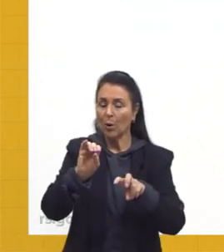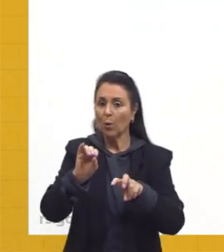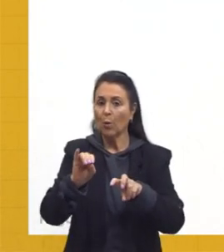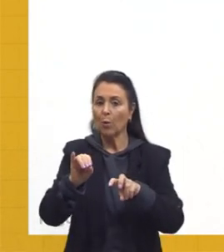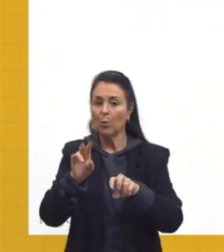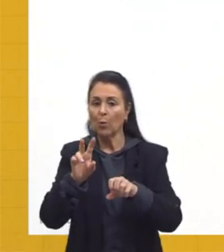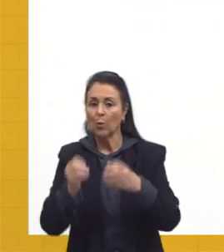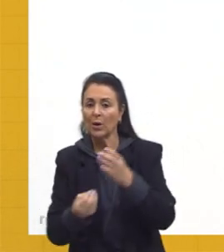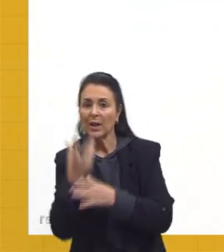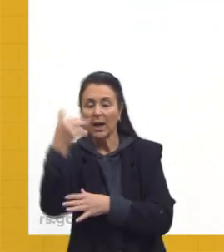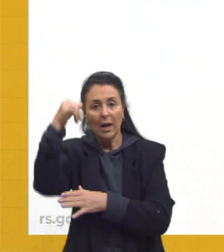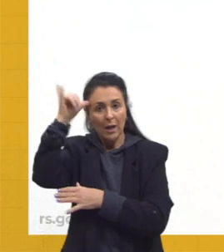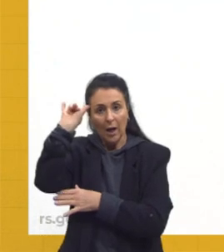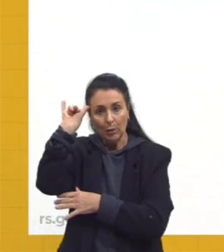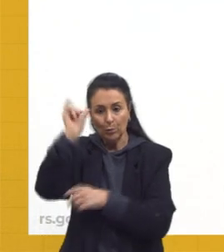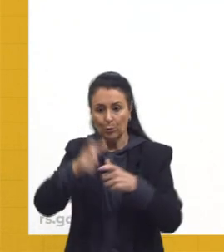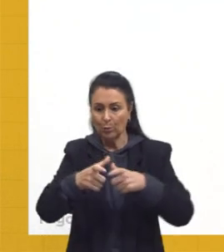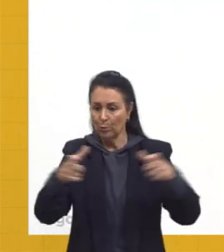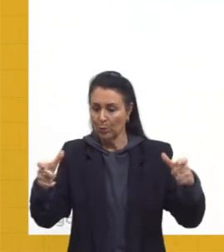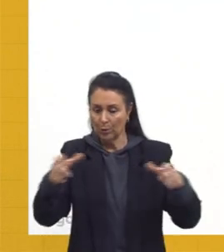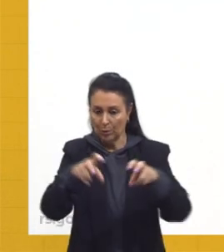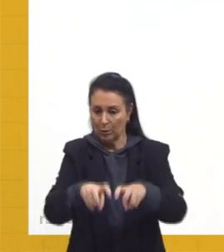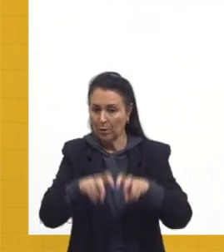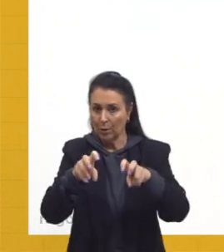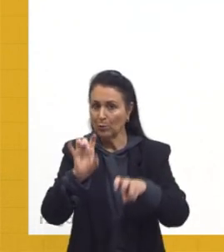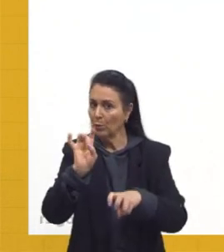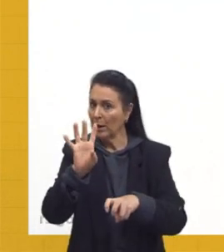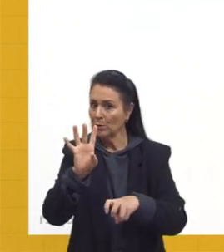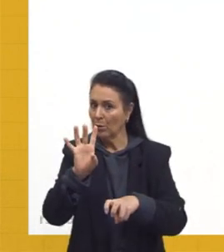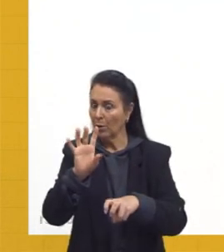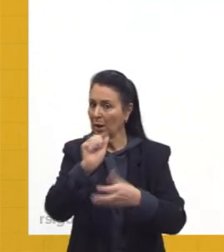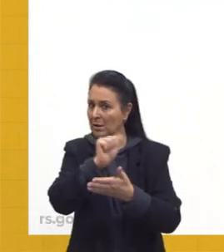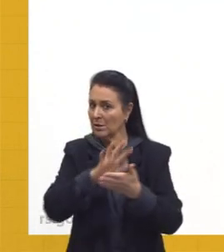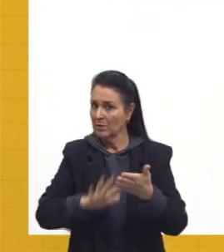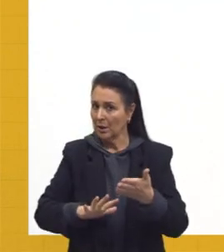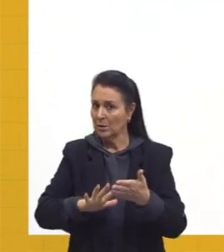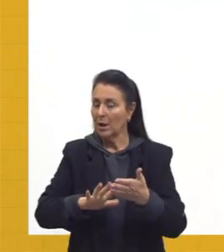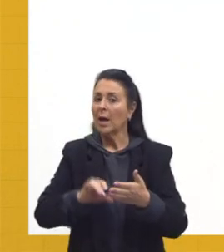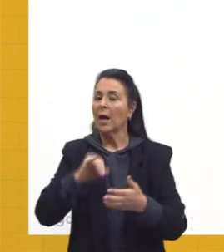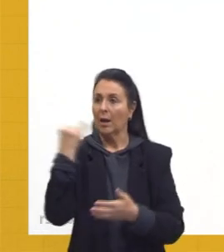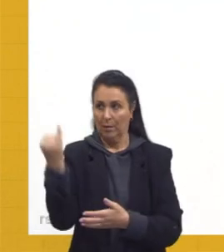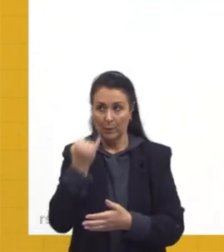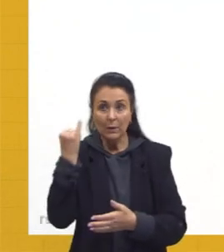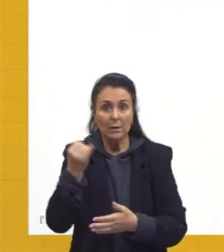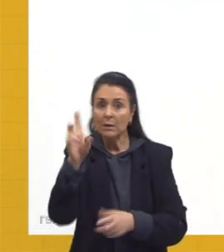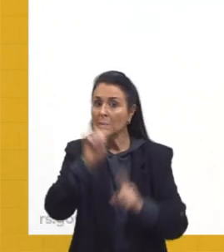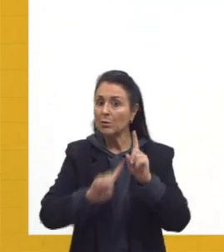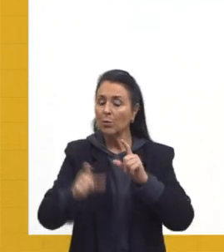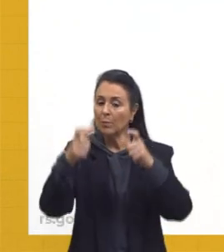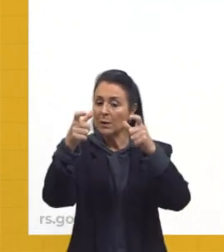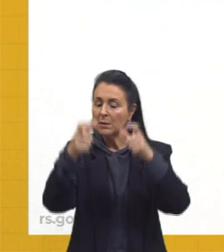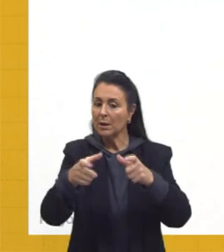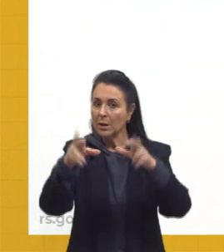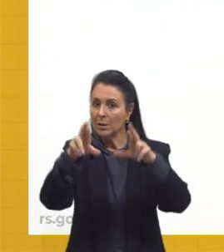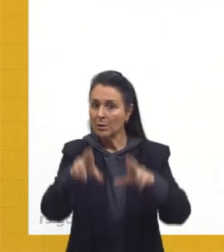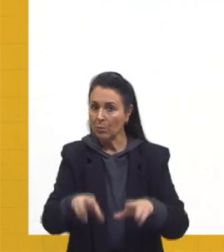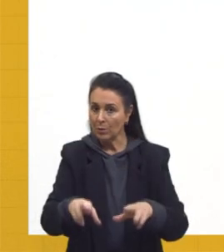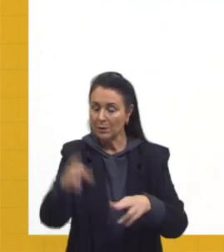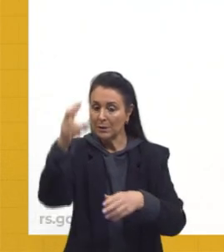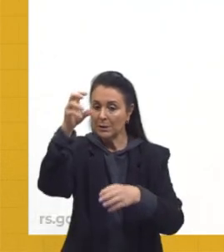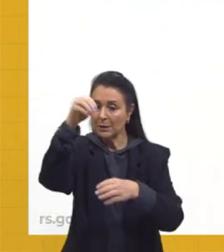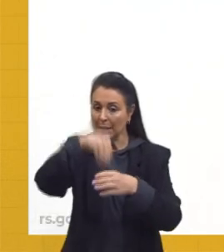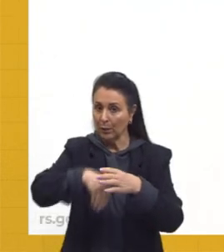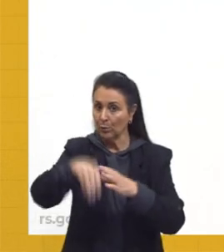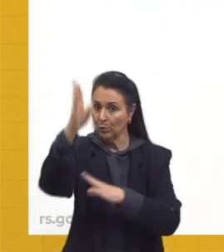pois o campo não há somente essa atividade. Embora ela possa ser mais importante na maioria das regiões situadas no interior do país.